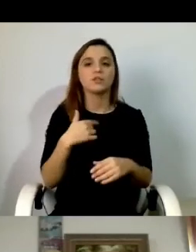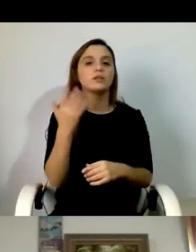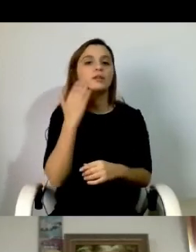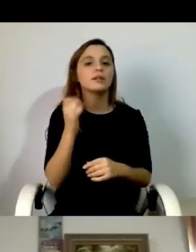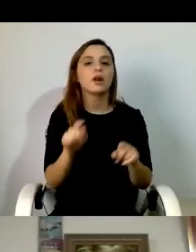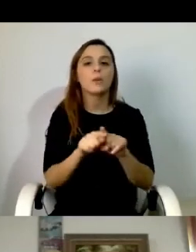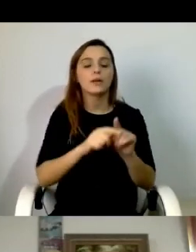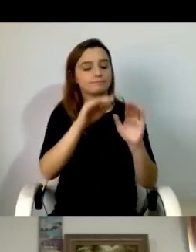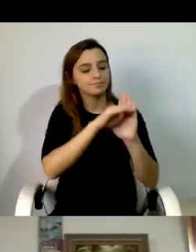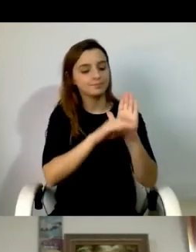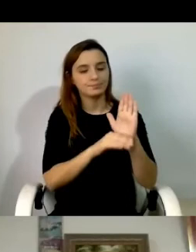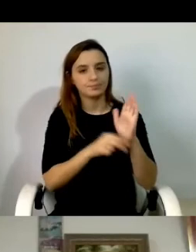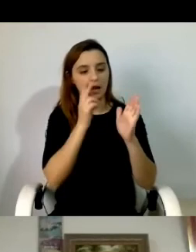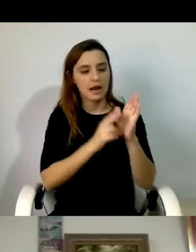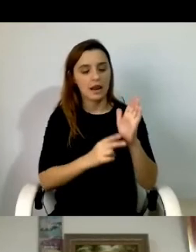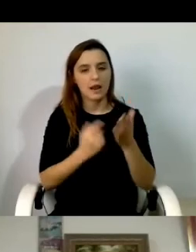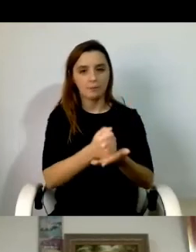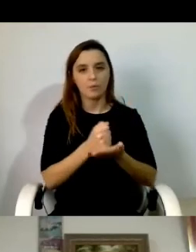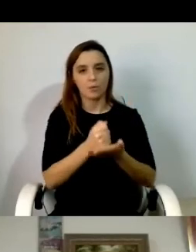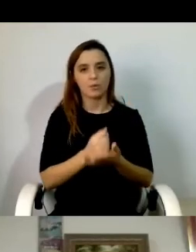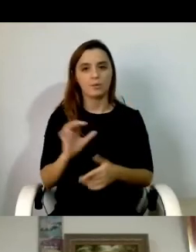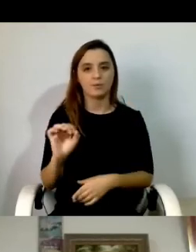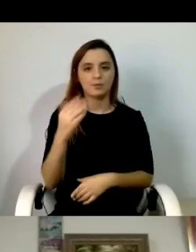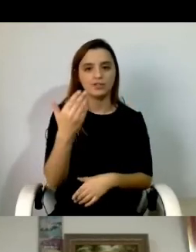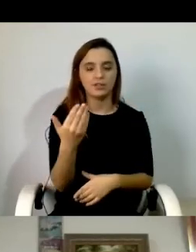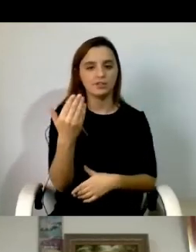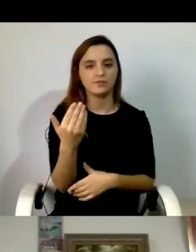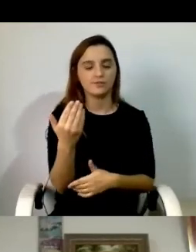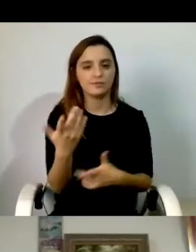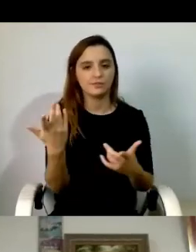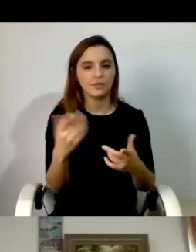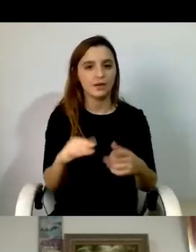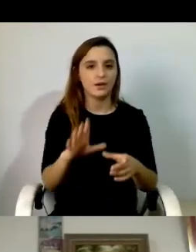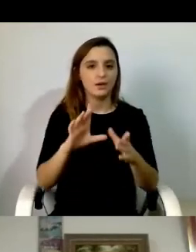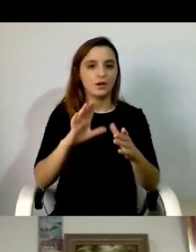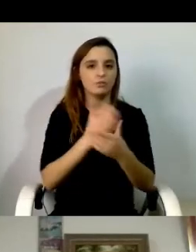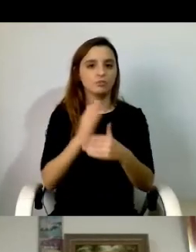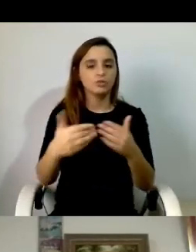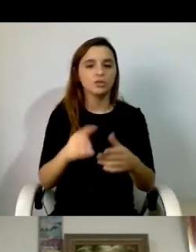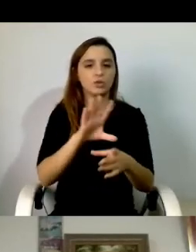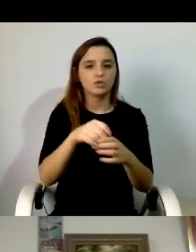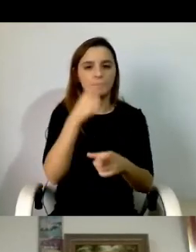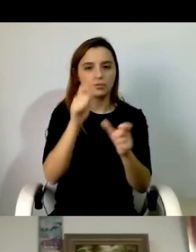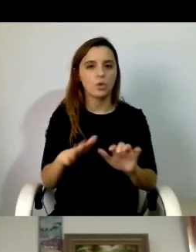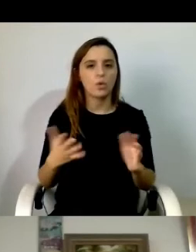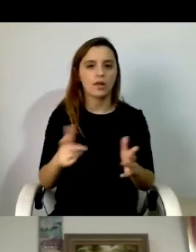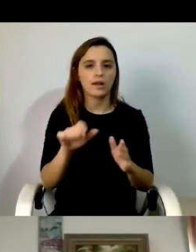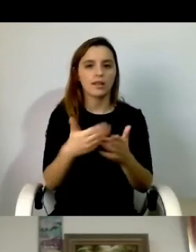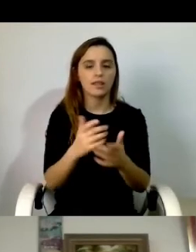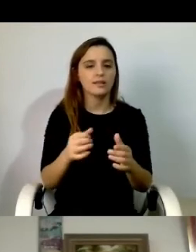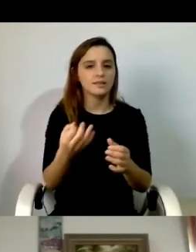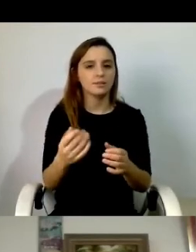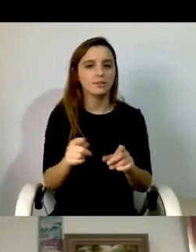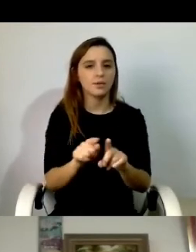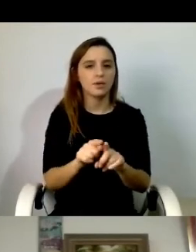meu guião para não me perder muito. Primeira nota o processo de inclusão de qualquer pessoa concretiza sempre em três dimensões